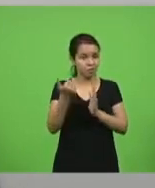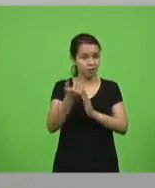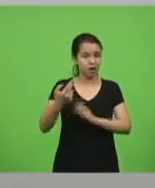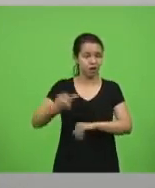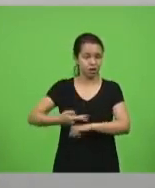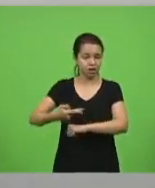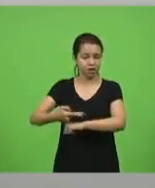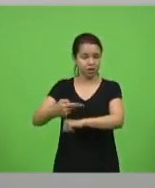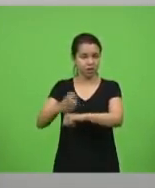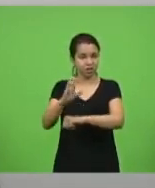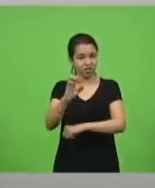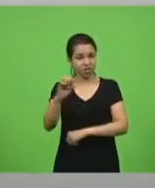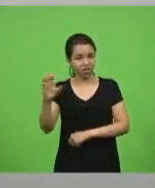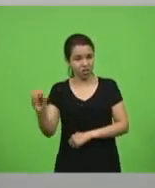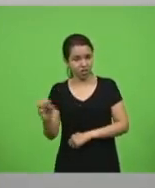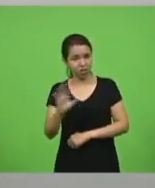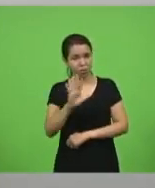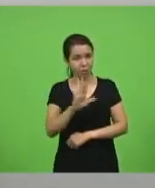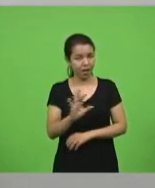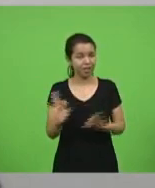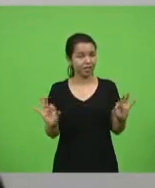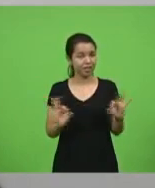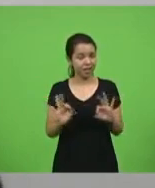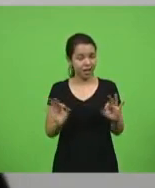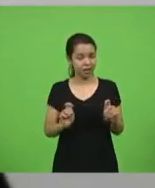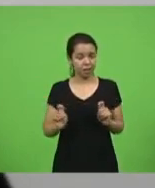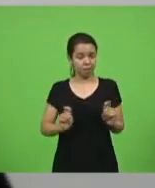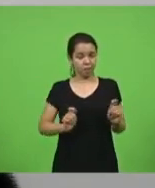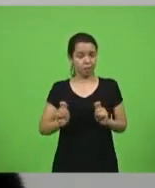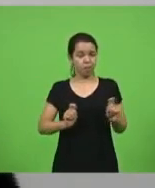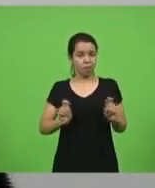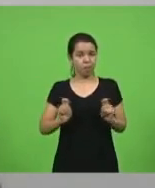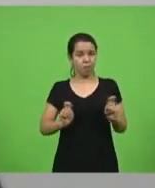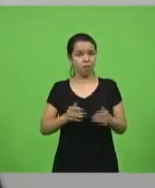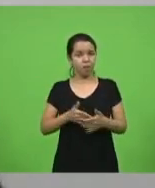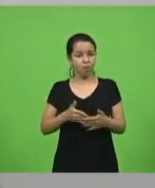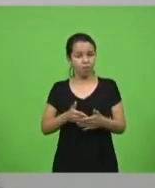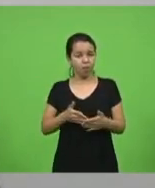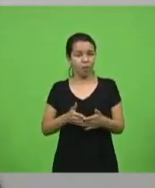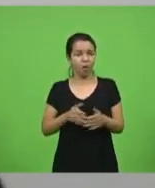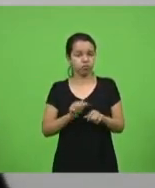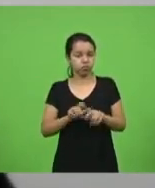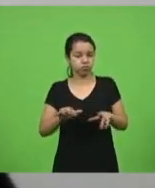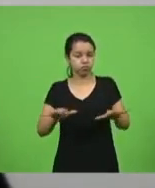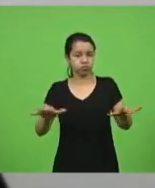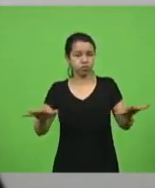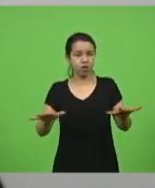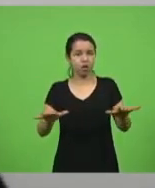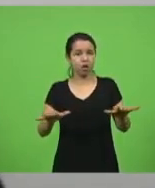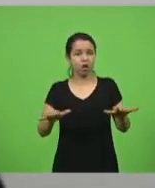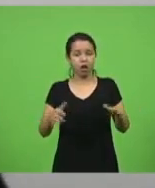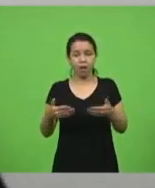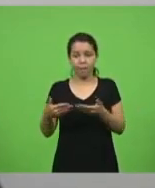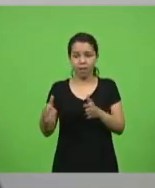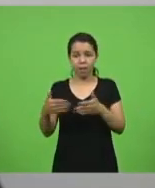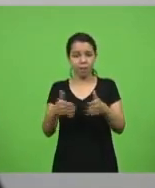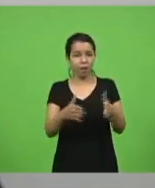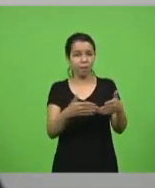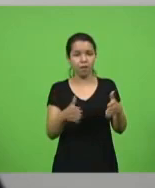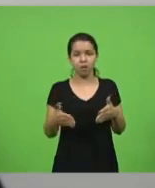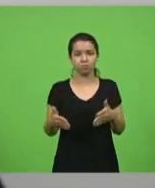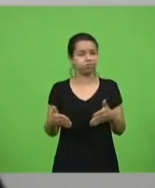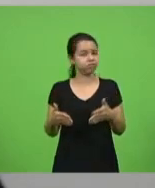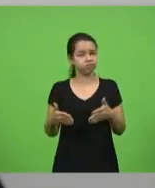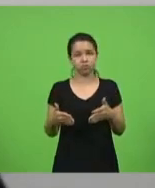feito para frear a contaminação, daqui a pouco não haverá abertura de leitos suficiente para atender as